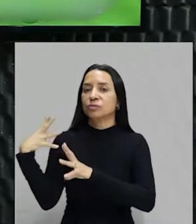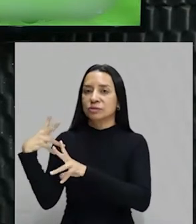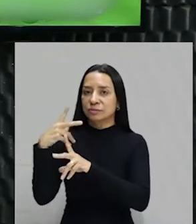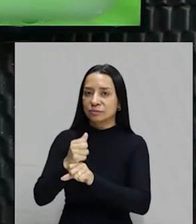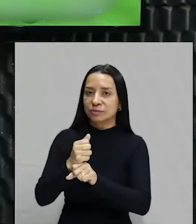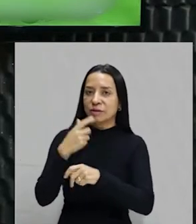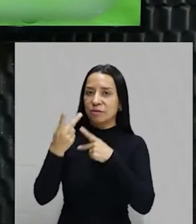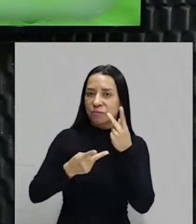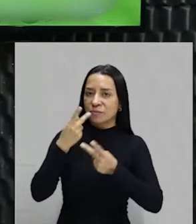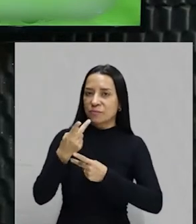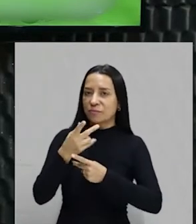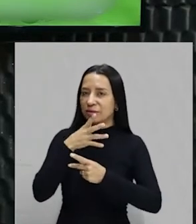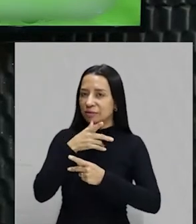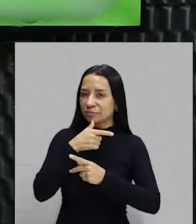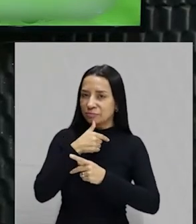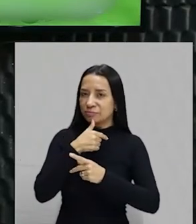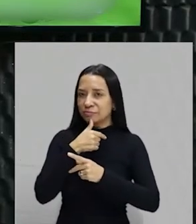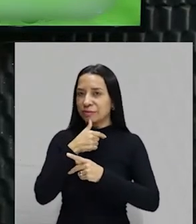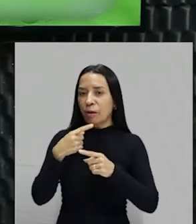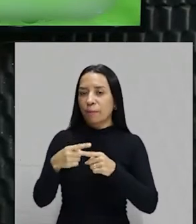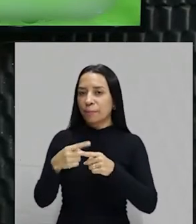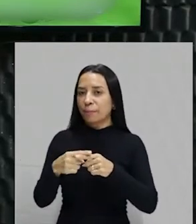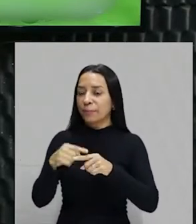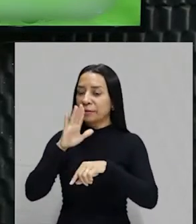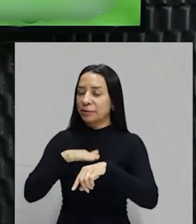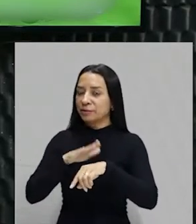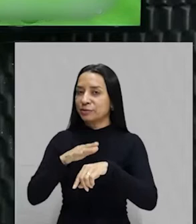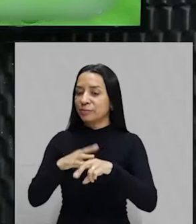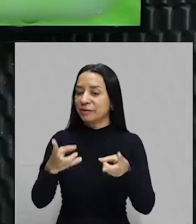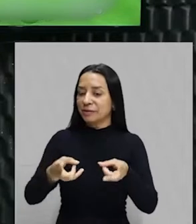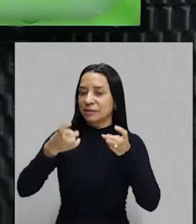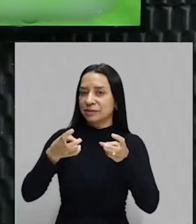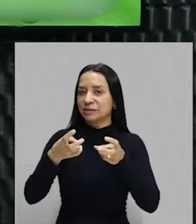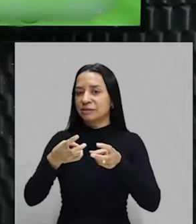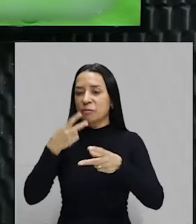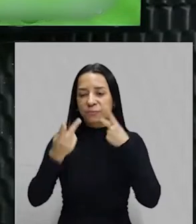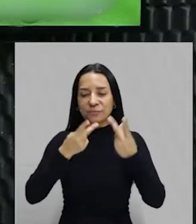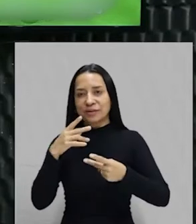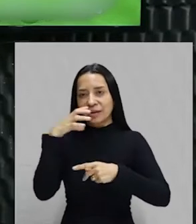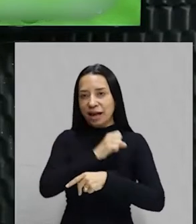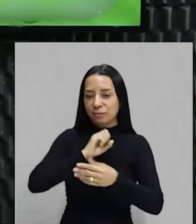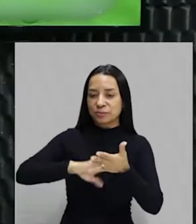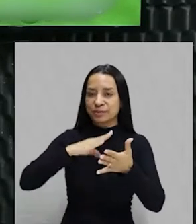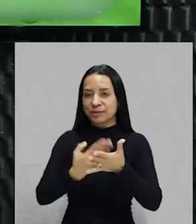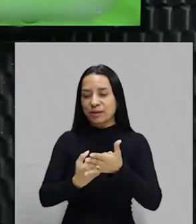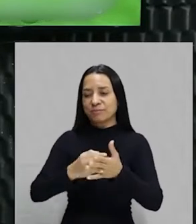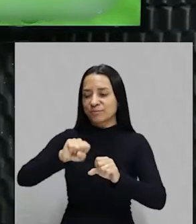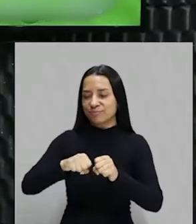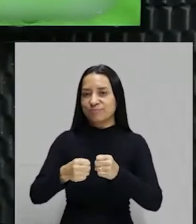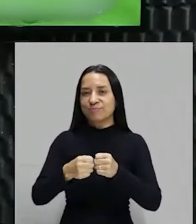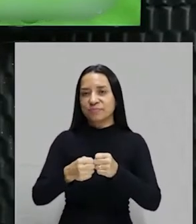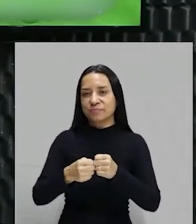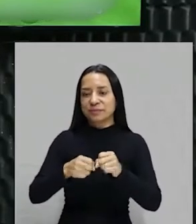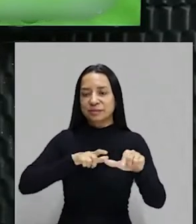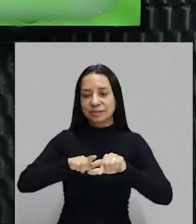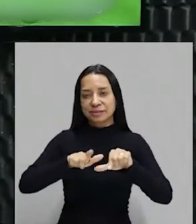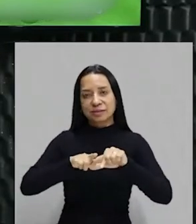porque já me chamaram a atenção aqui, que eu falo rápido demais, e minhas intérpretes querem meu pescoço. Para evitar esse tipo de coisa, a gente vai trabalhar um